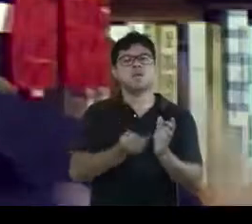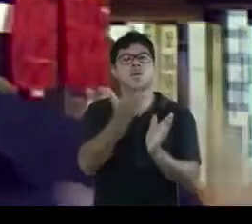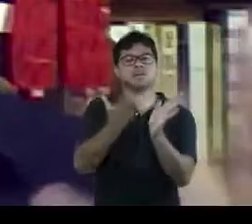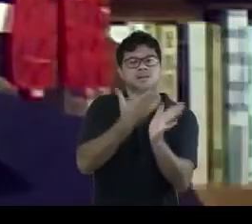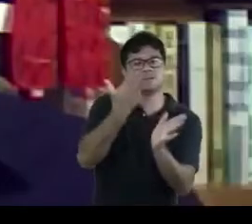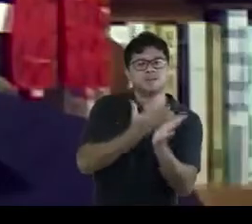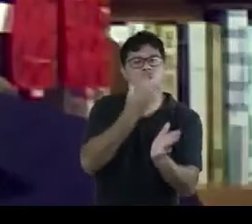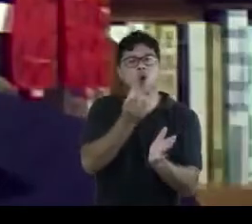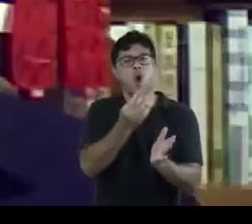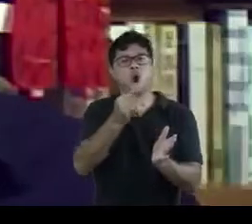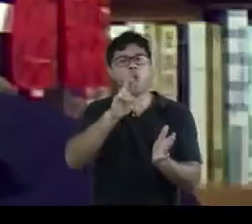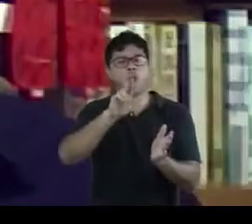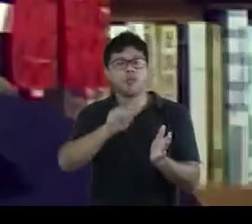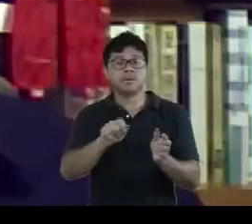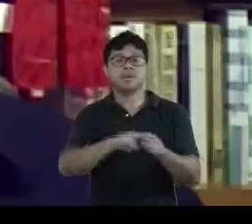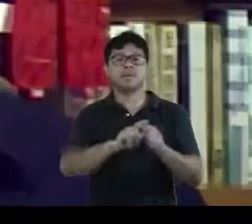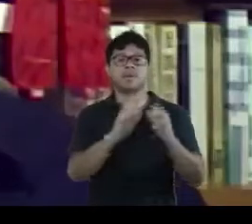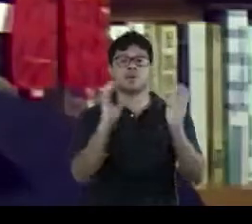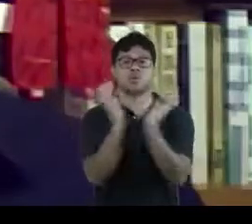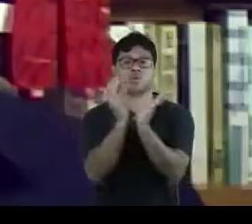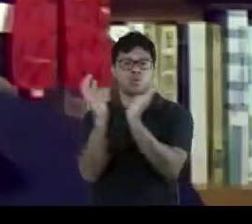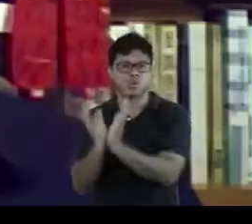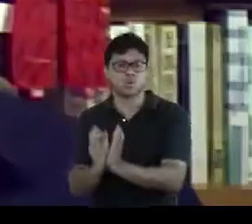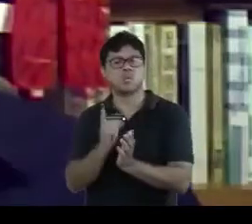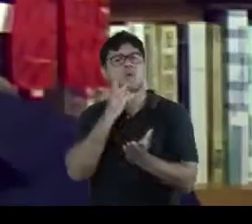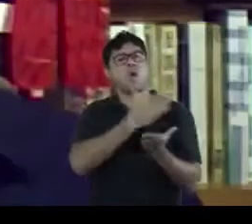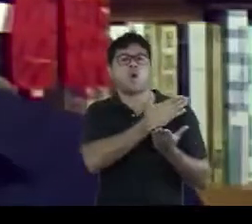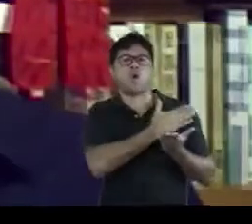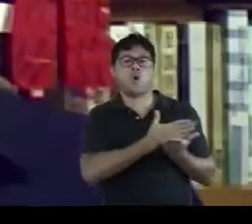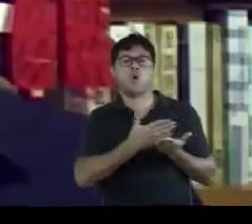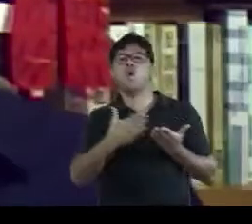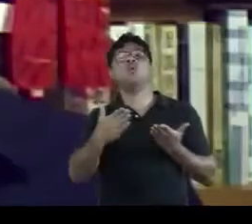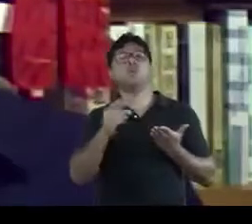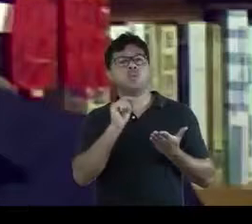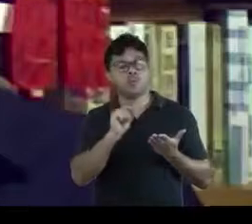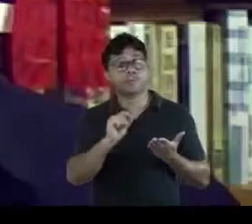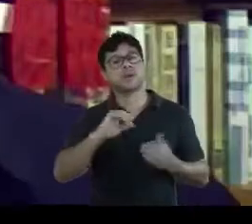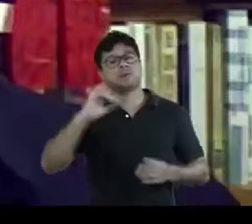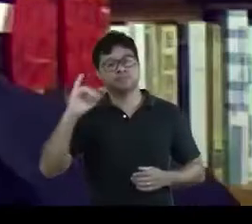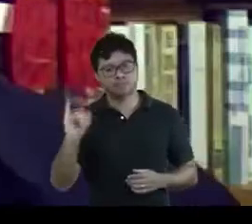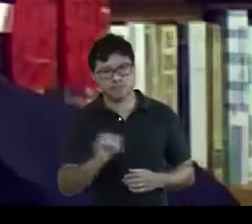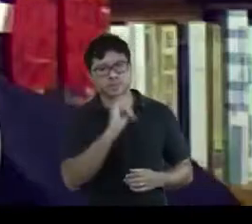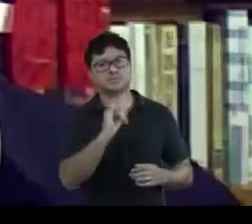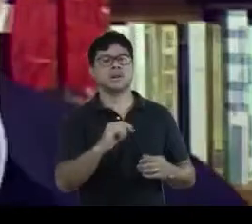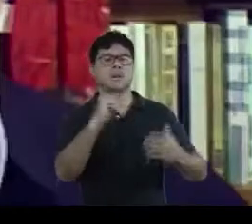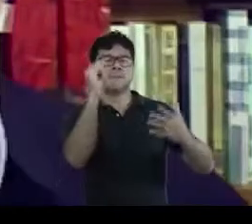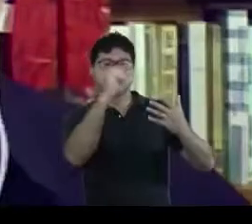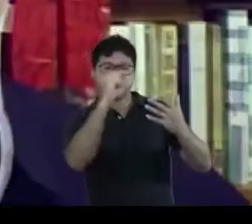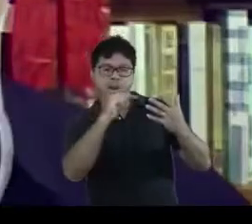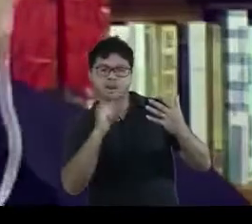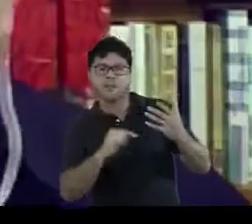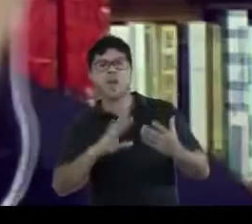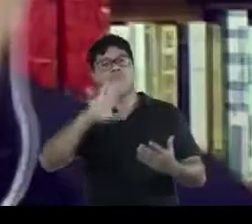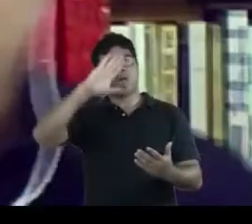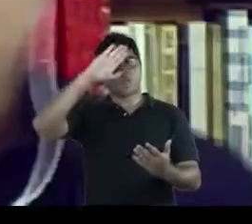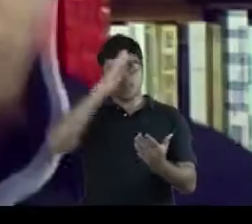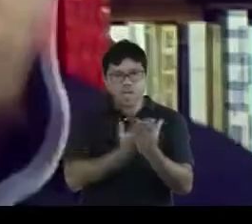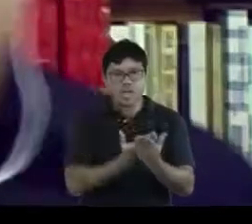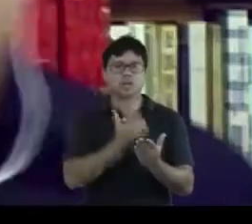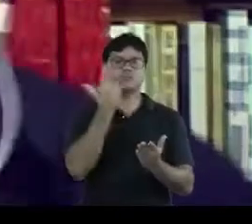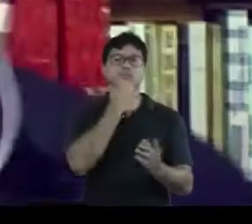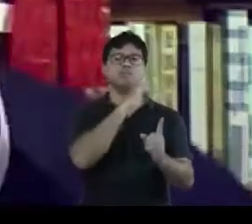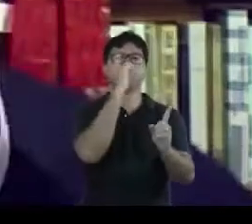obras, a sua classificação, a procedência, foi extremamente importante e permitiu constatar,